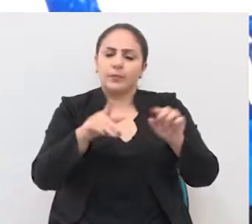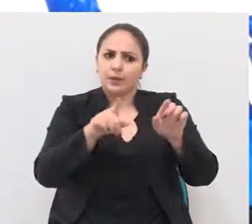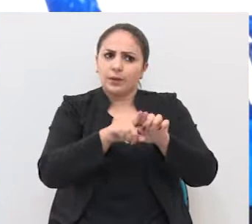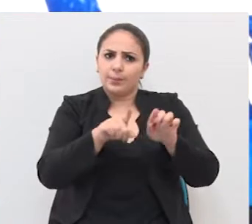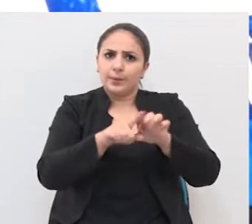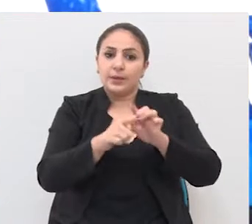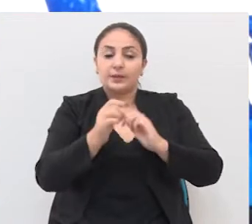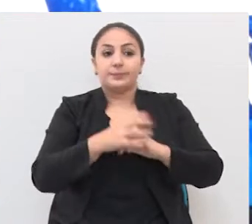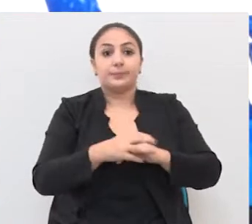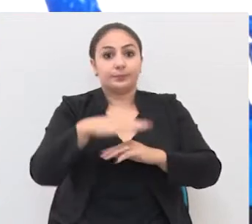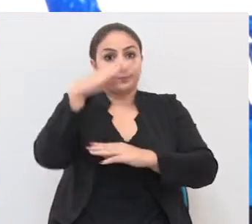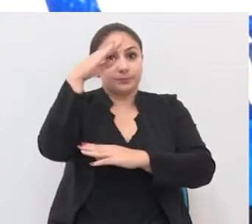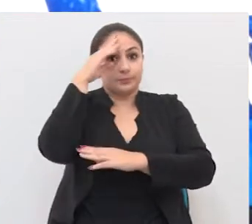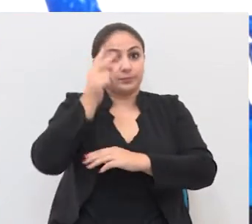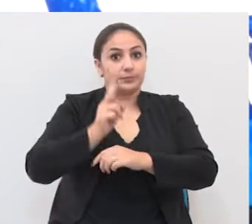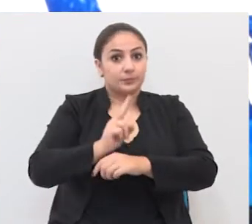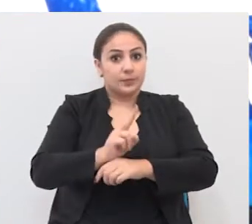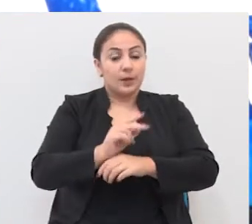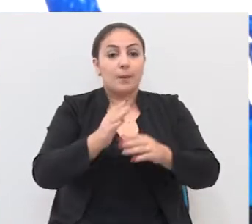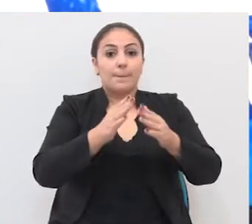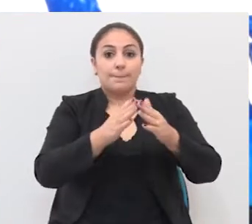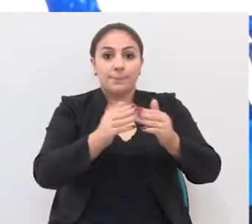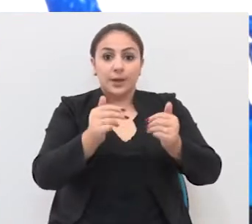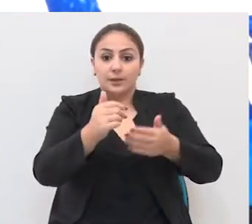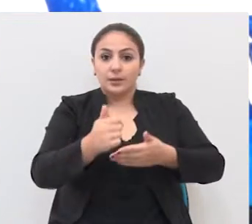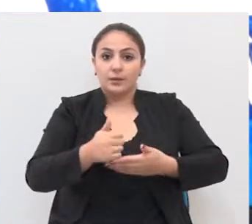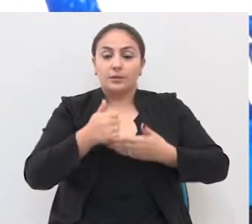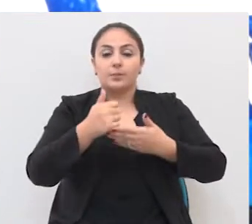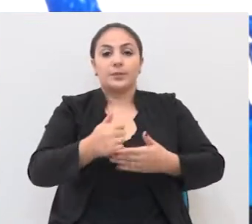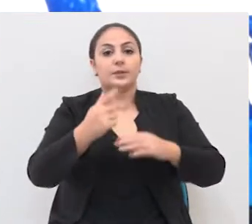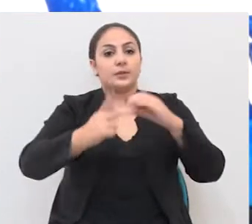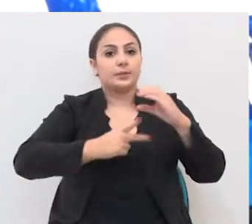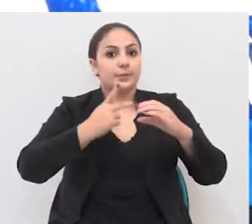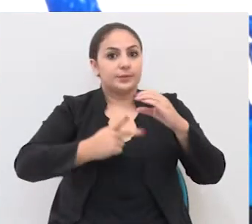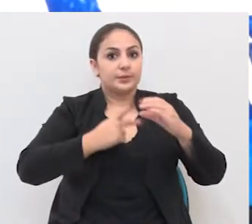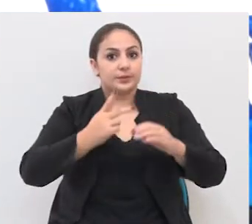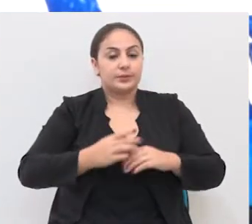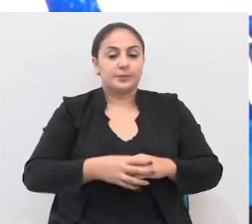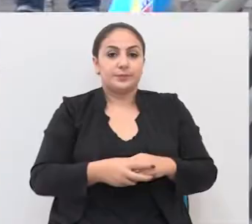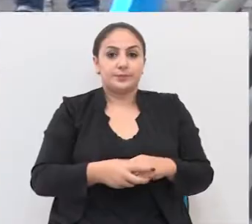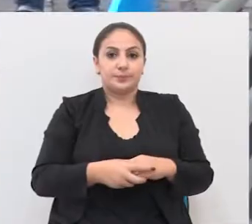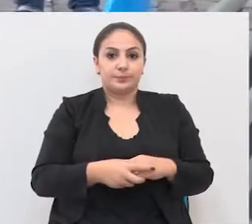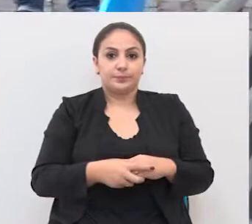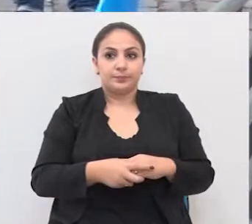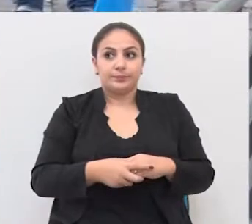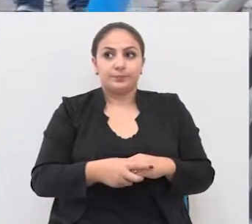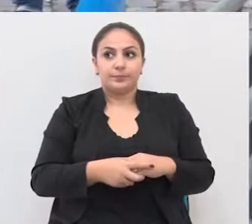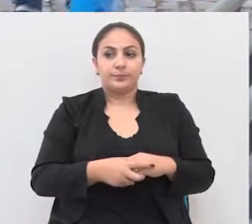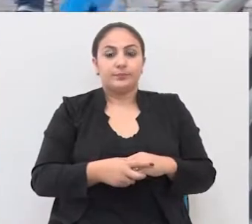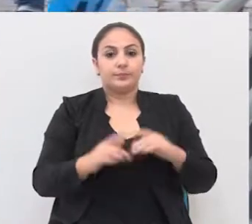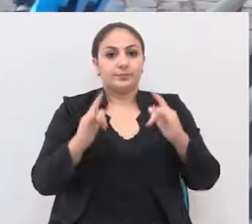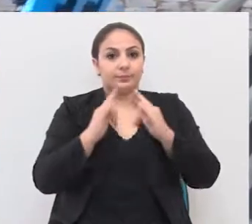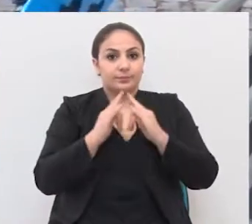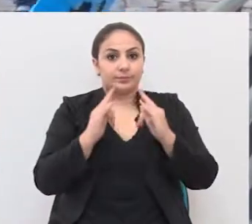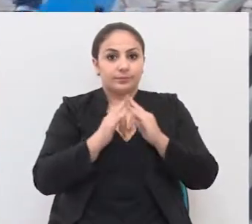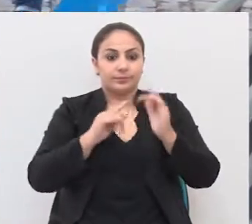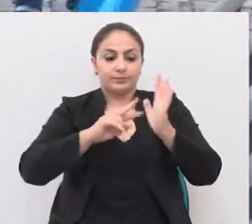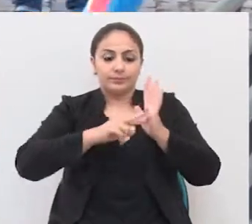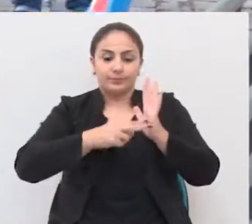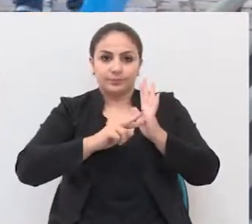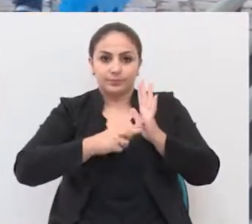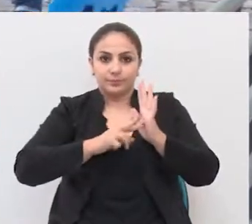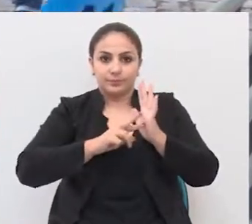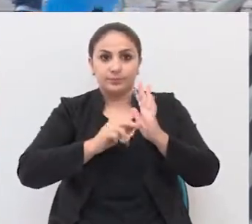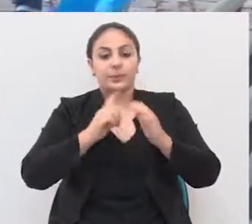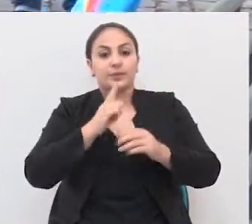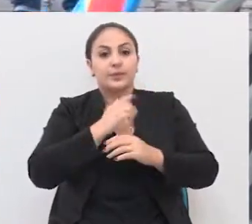ainda, vigilantes se mobilizam e pedem o apoio do Legislativo Municipal. Segundo a entidade sindical